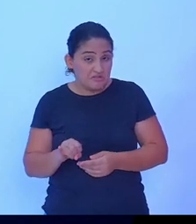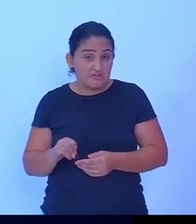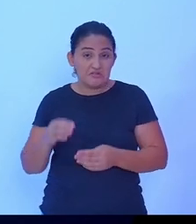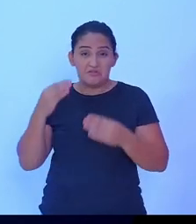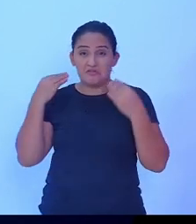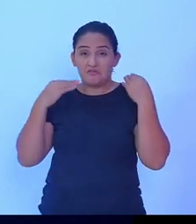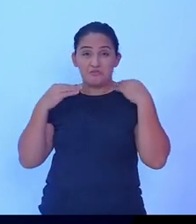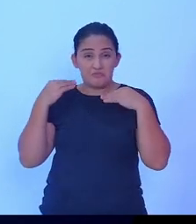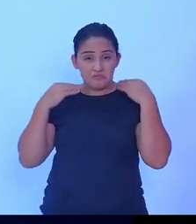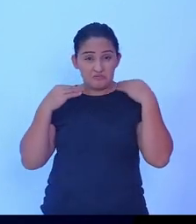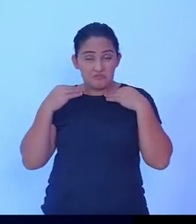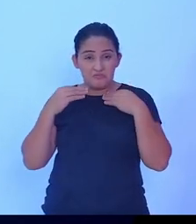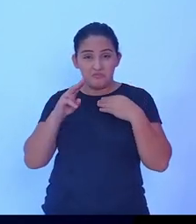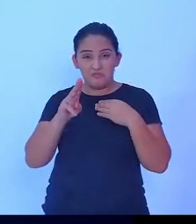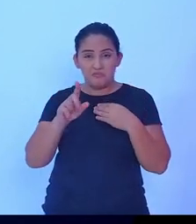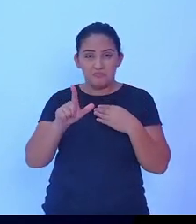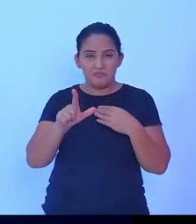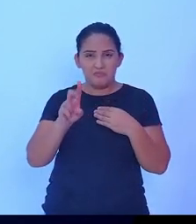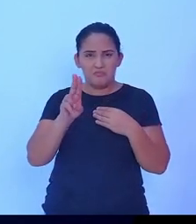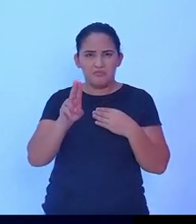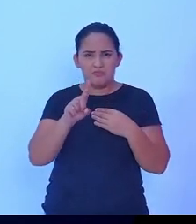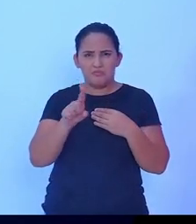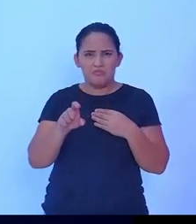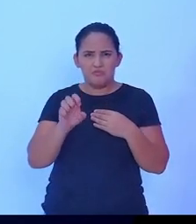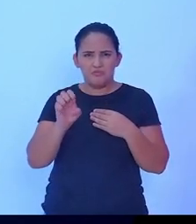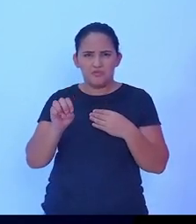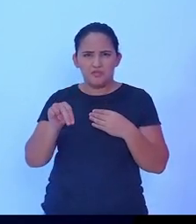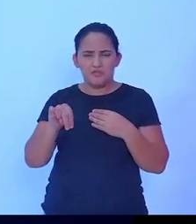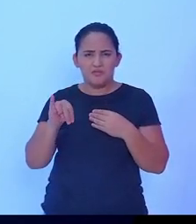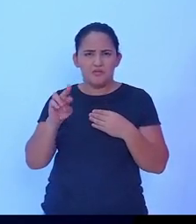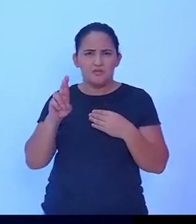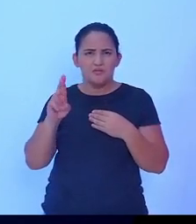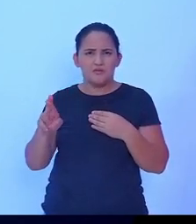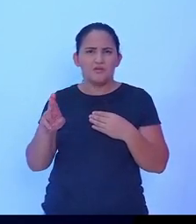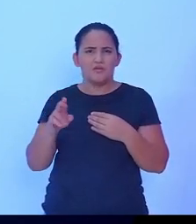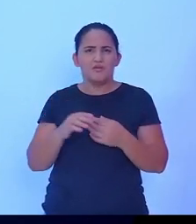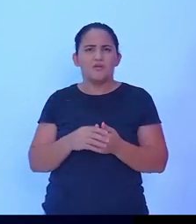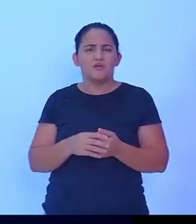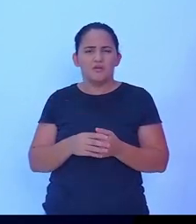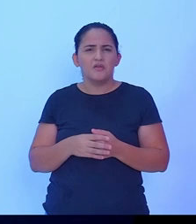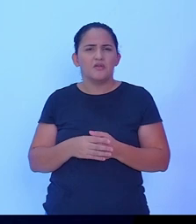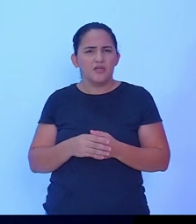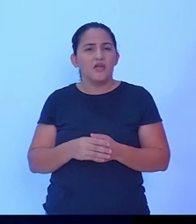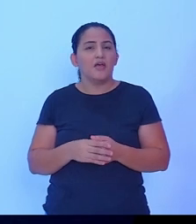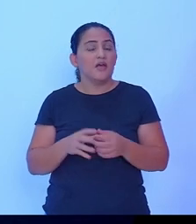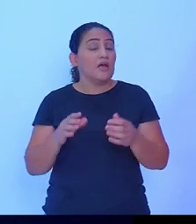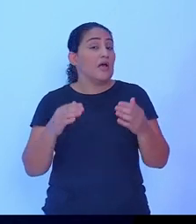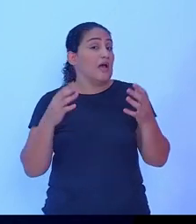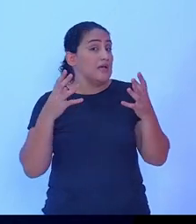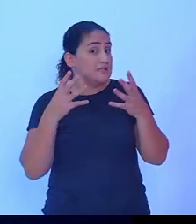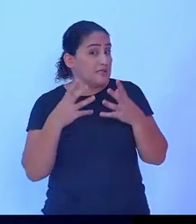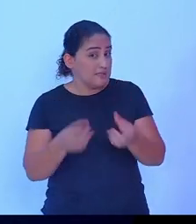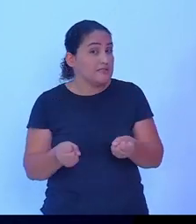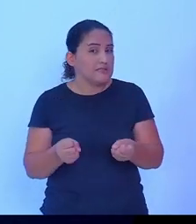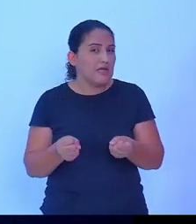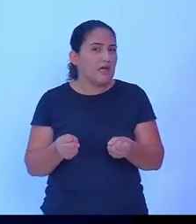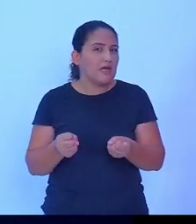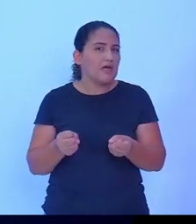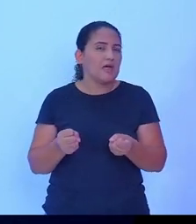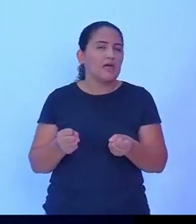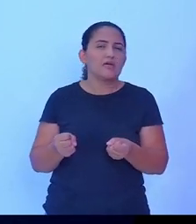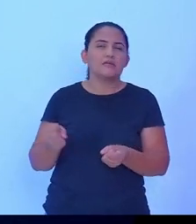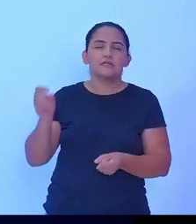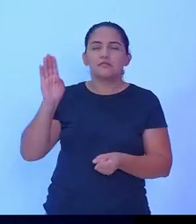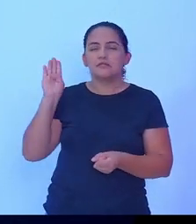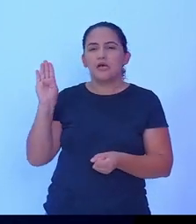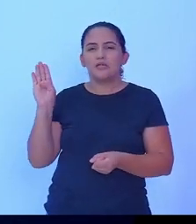Luzenir foi eleita, se ela quiser ser estadual, eu estou pronto para assumir a prefeitura, porque eu tenho